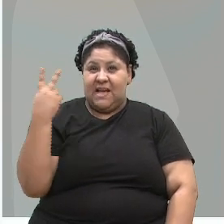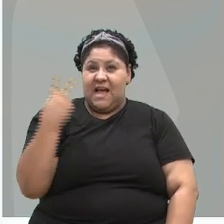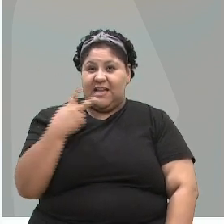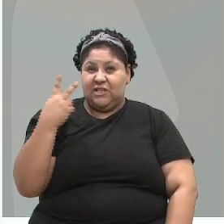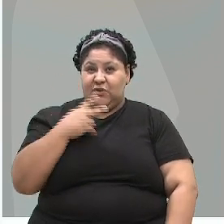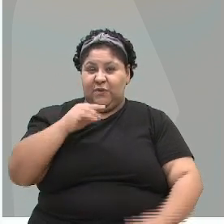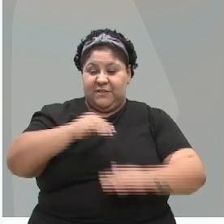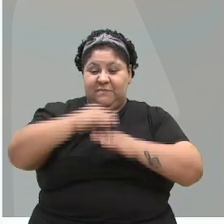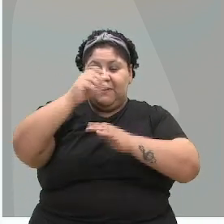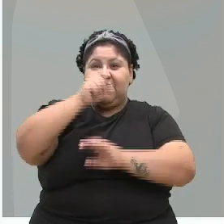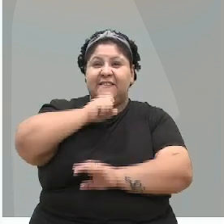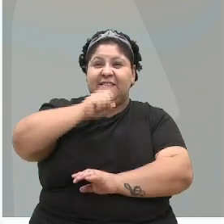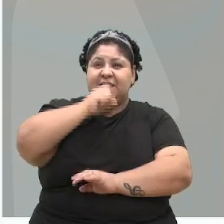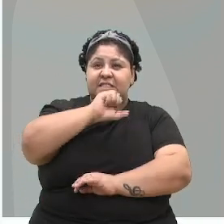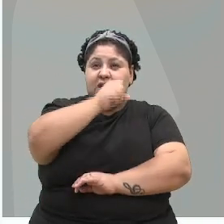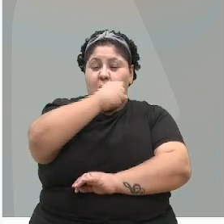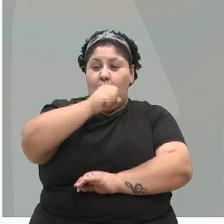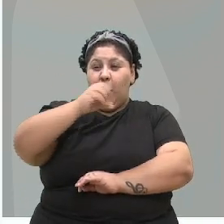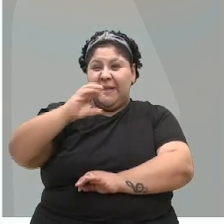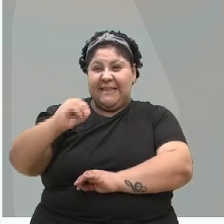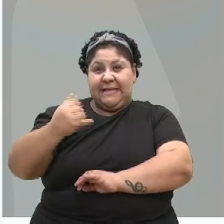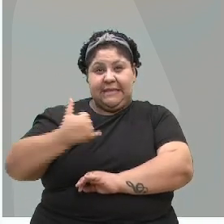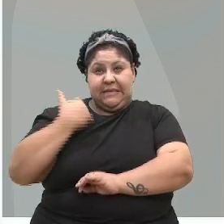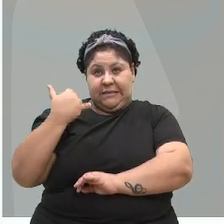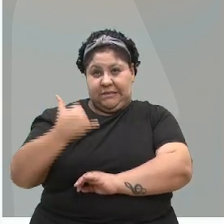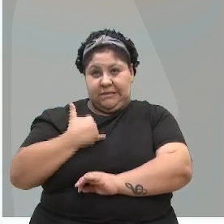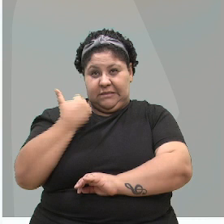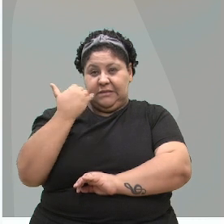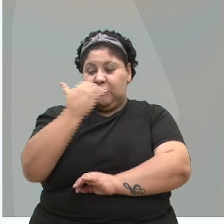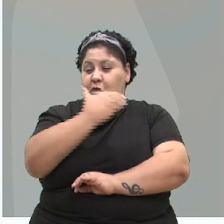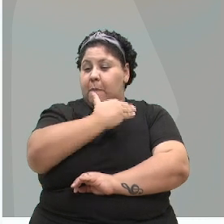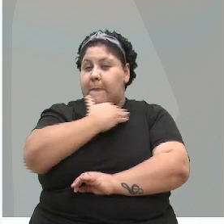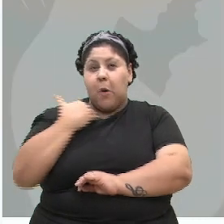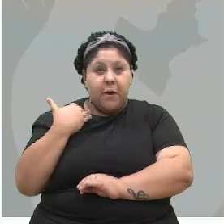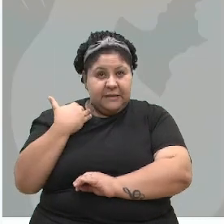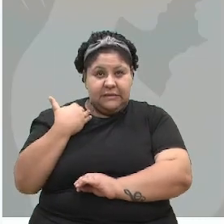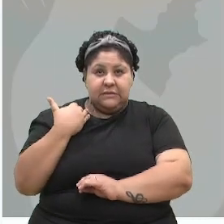mais velhas tinham 80 anos e foram mortas.